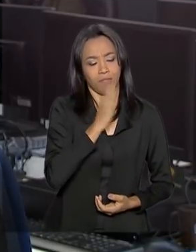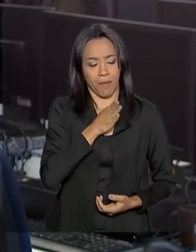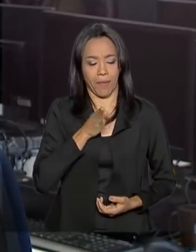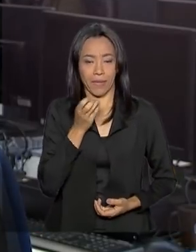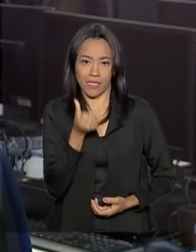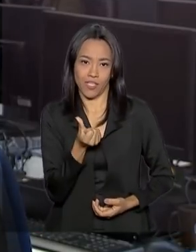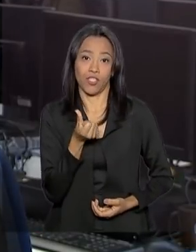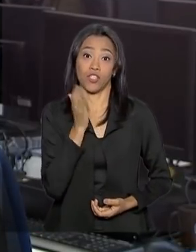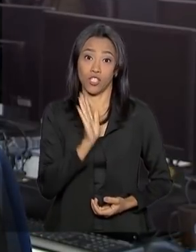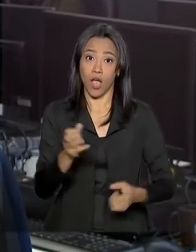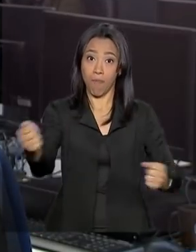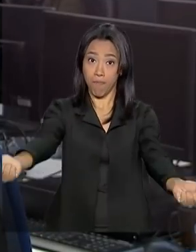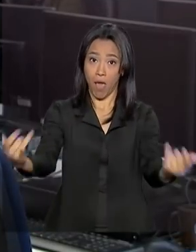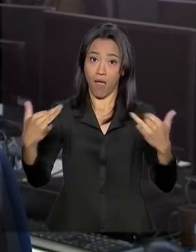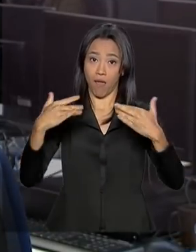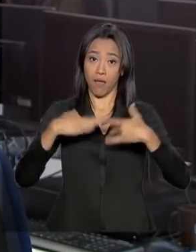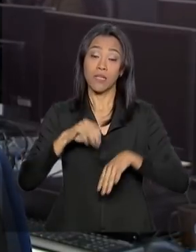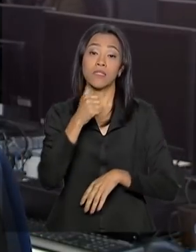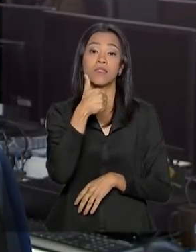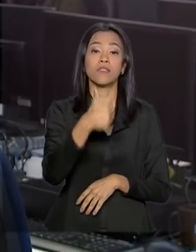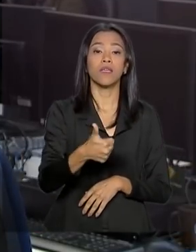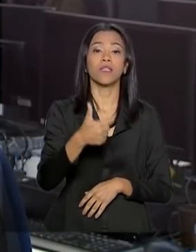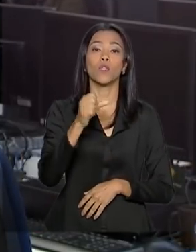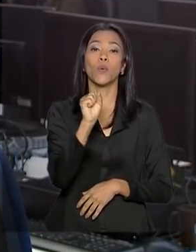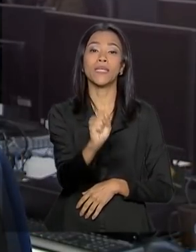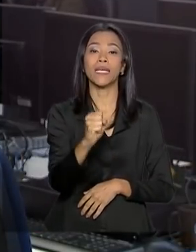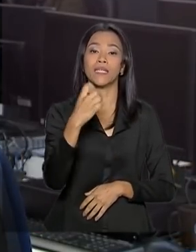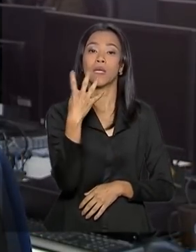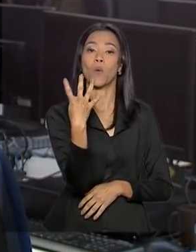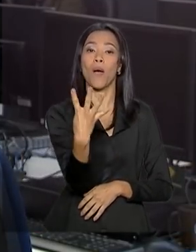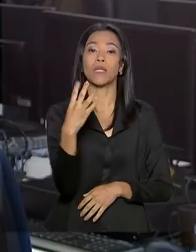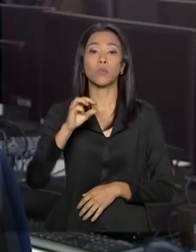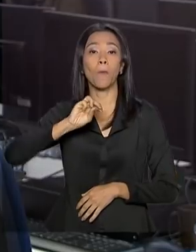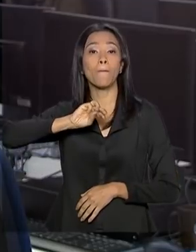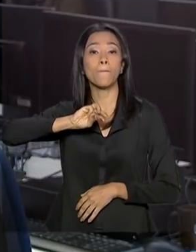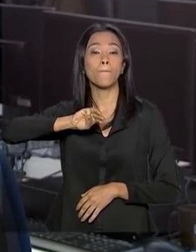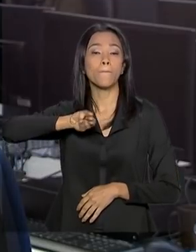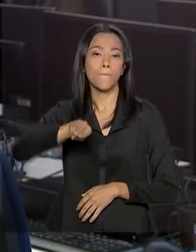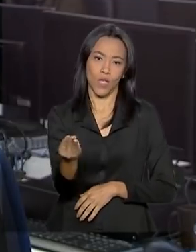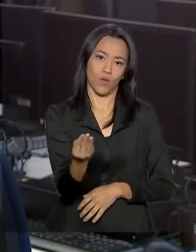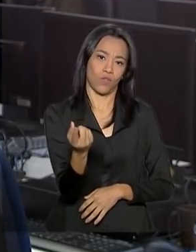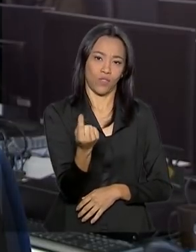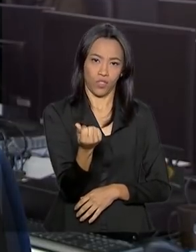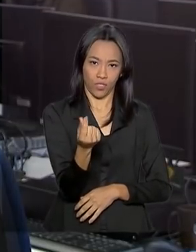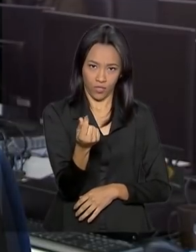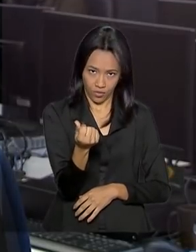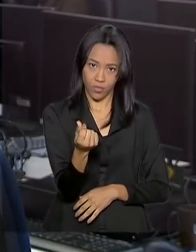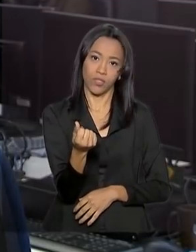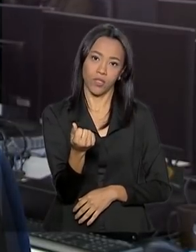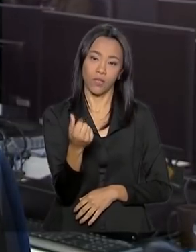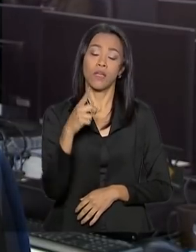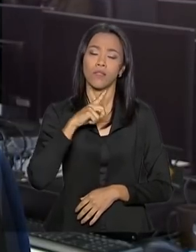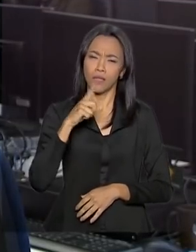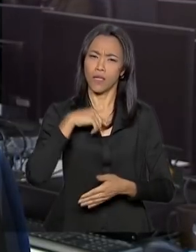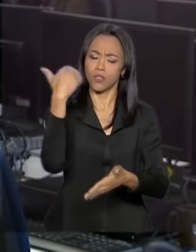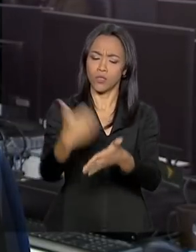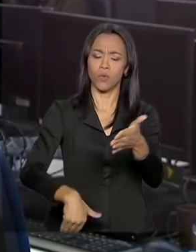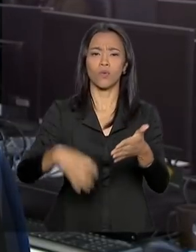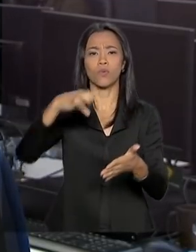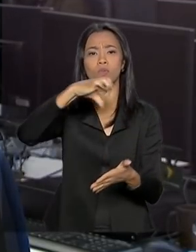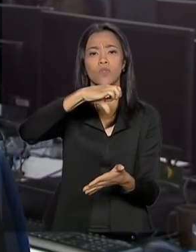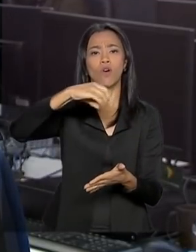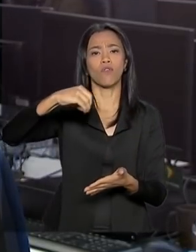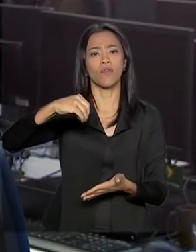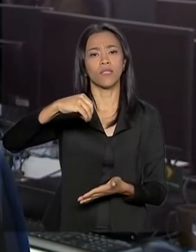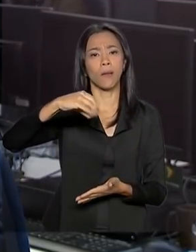recebeu cerca de R 184 milhões. A ação oferece descontos de até 90% para